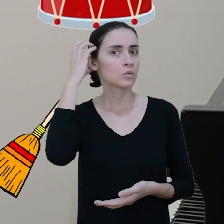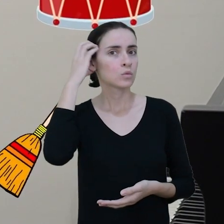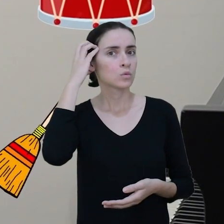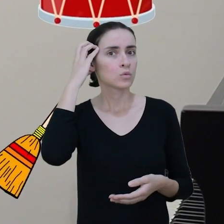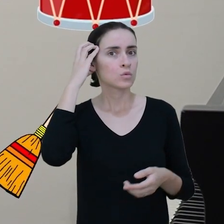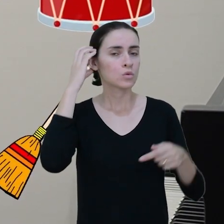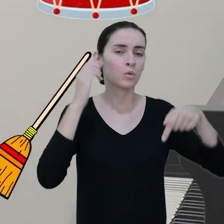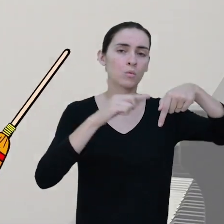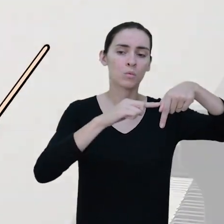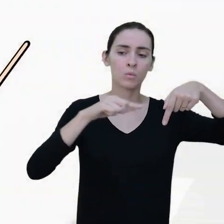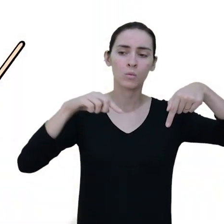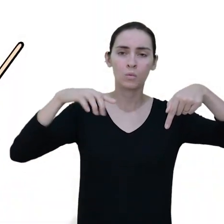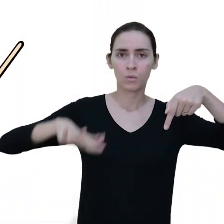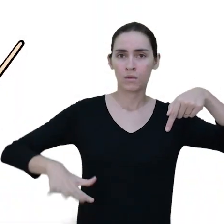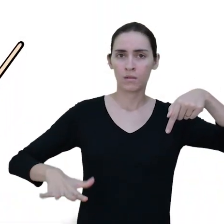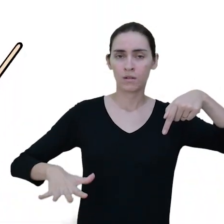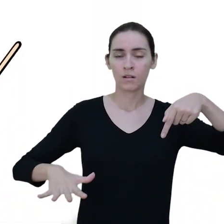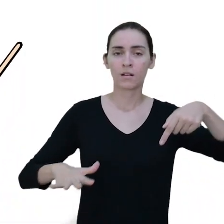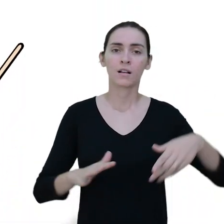graves?